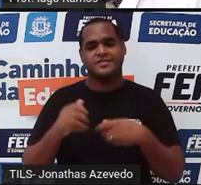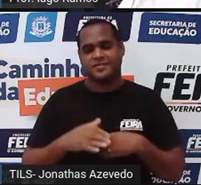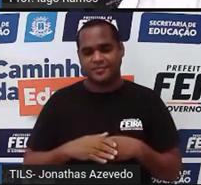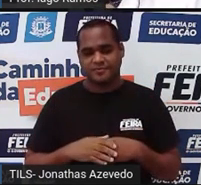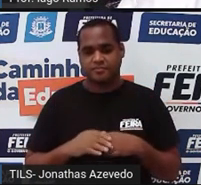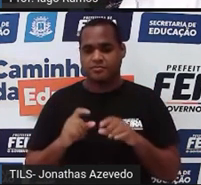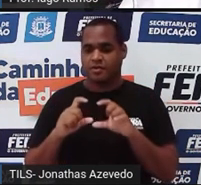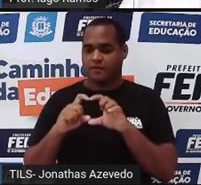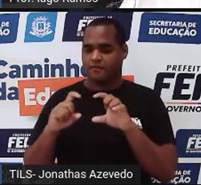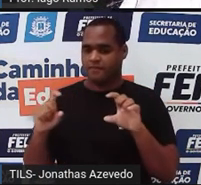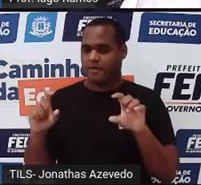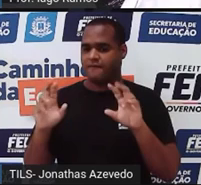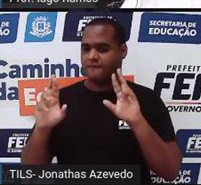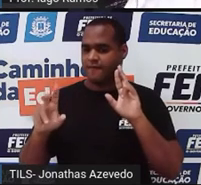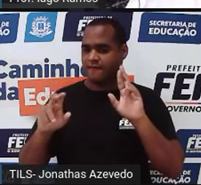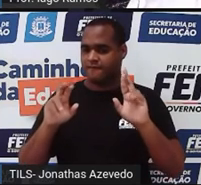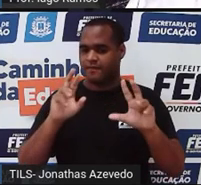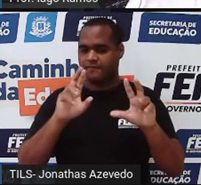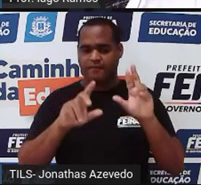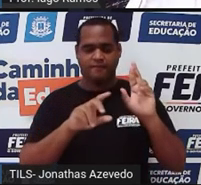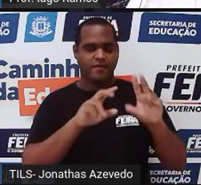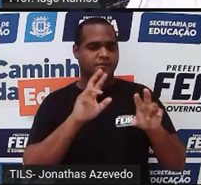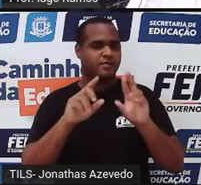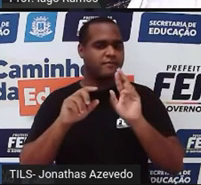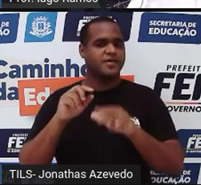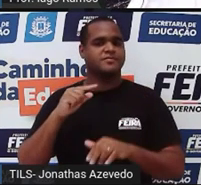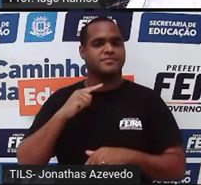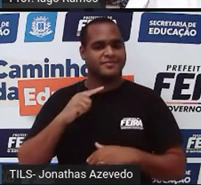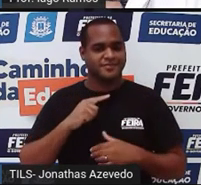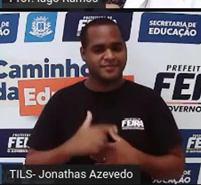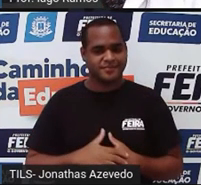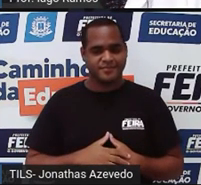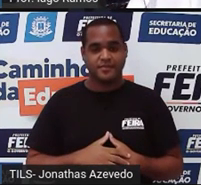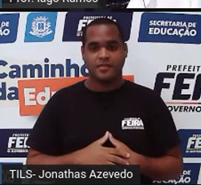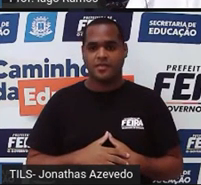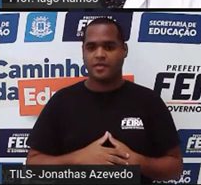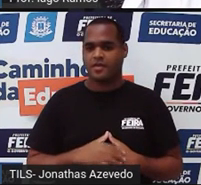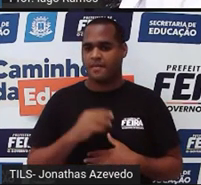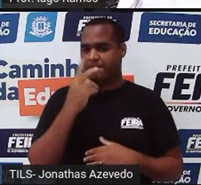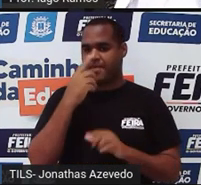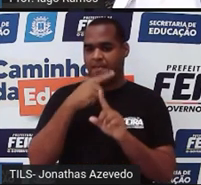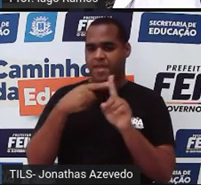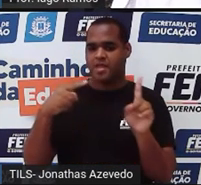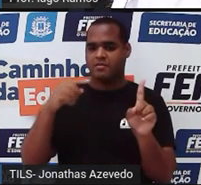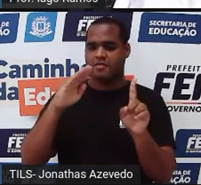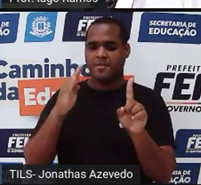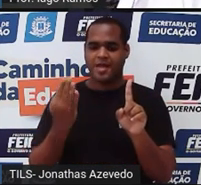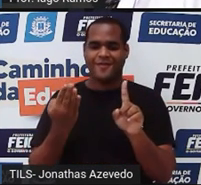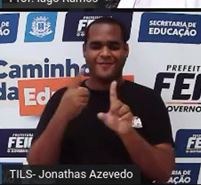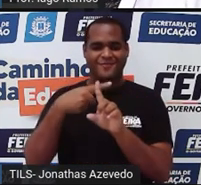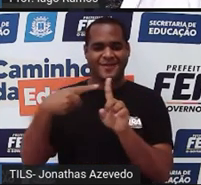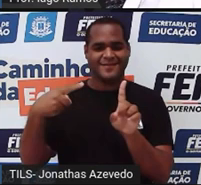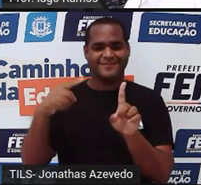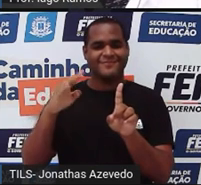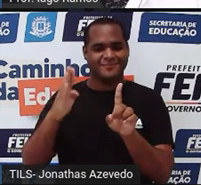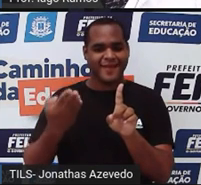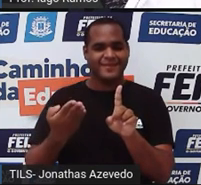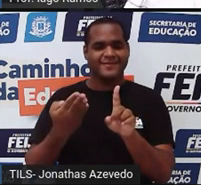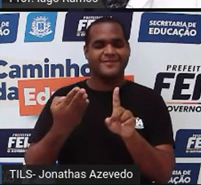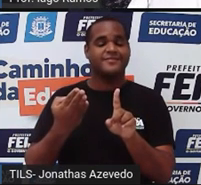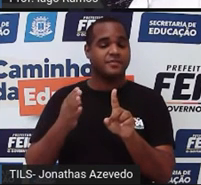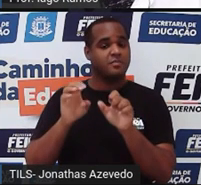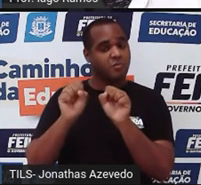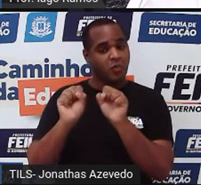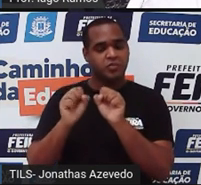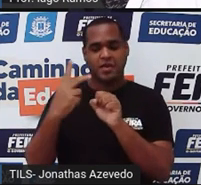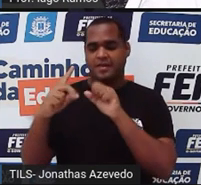diferentes, quase, né? Isso é meio bilhão, é quase meio bilhão, de placas